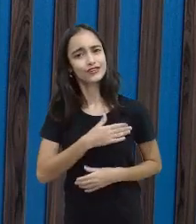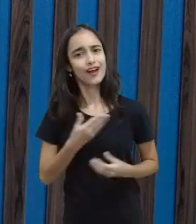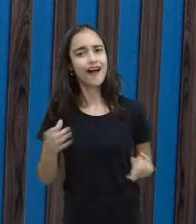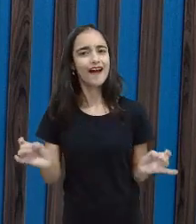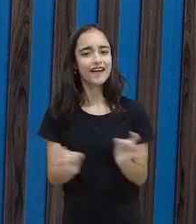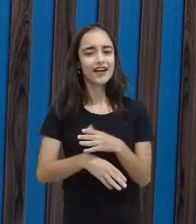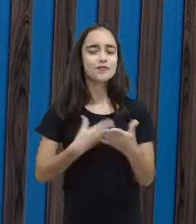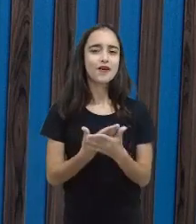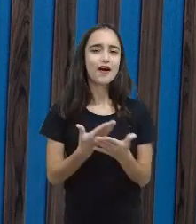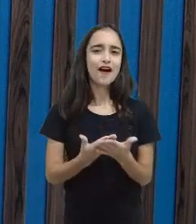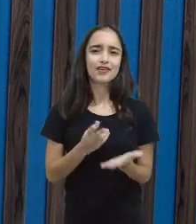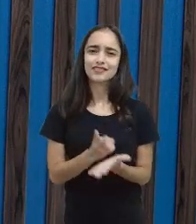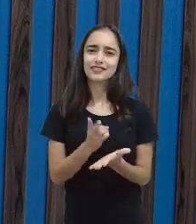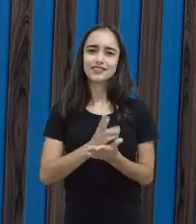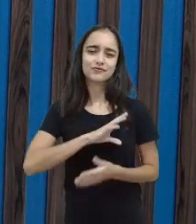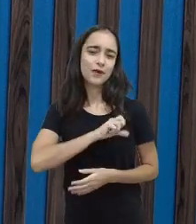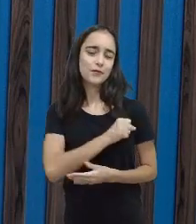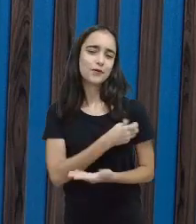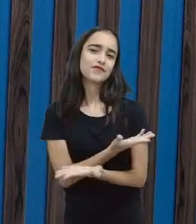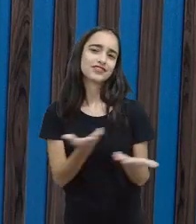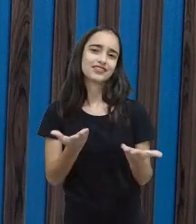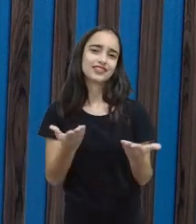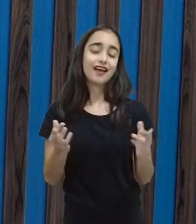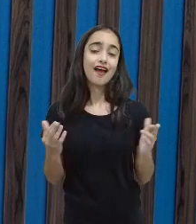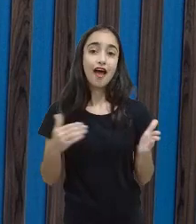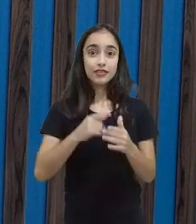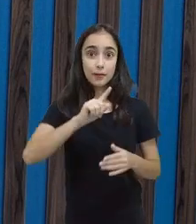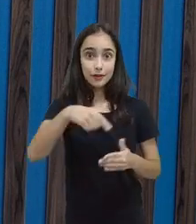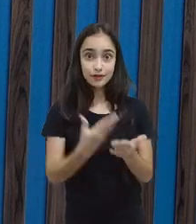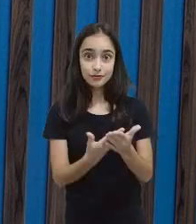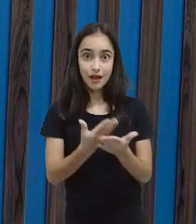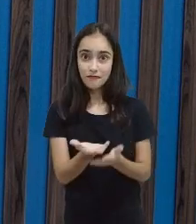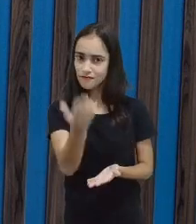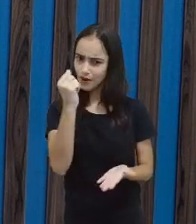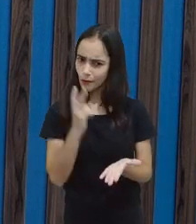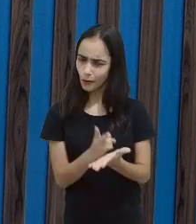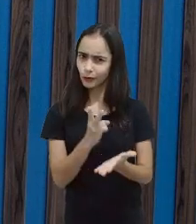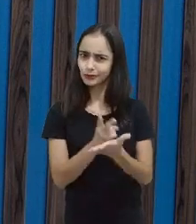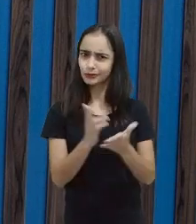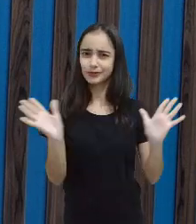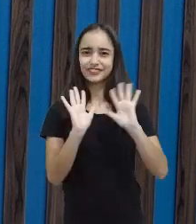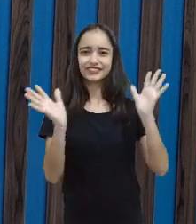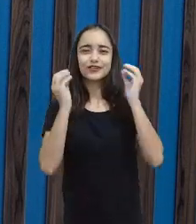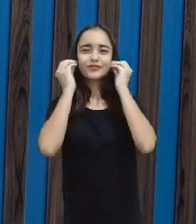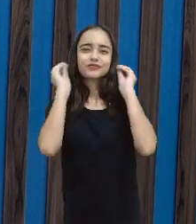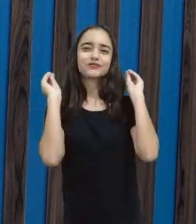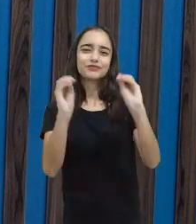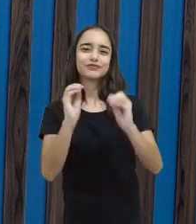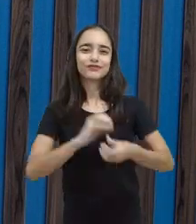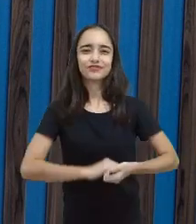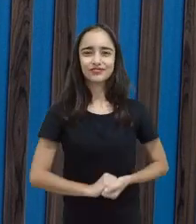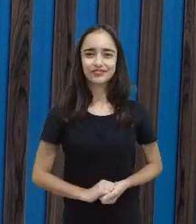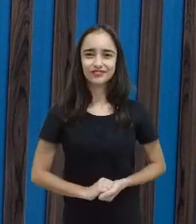mas é feita com muito amor para vocês. Até a próxima, hein? Vamos continuar com esse assunto. Beijão!